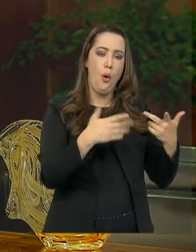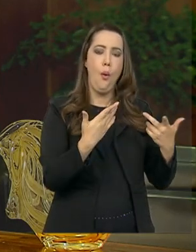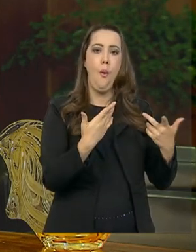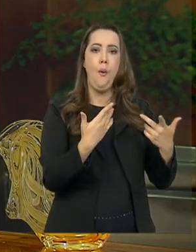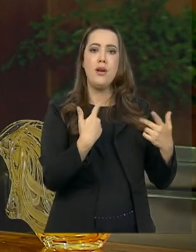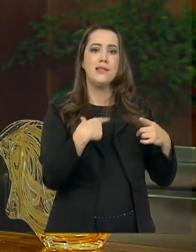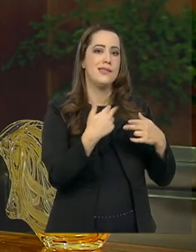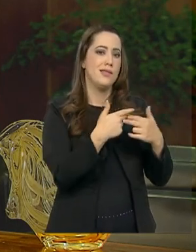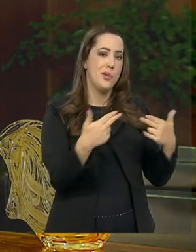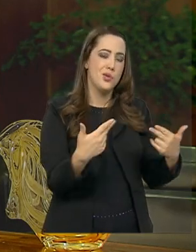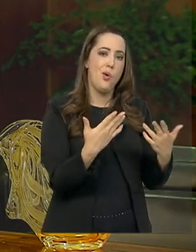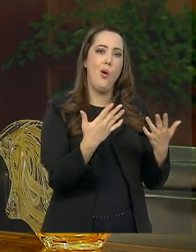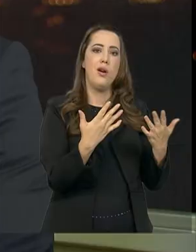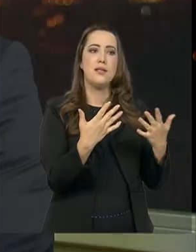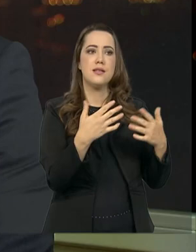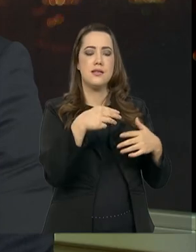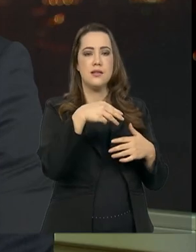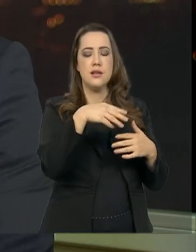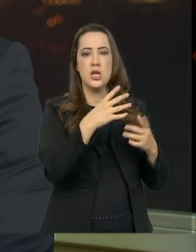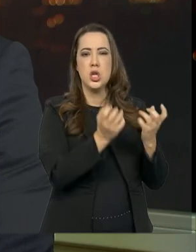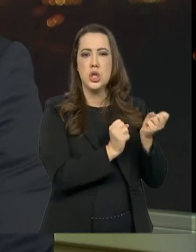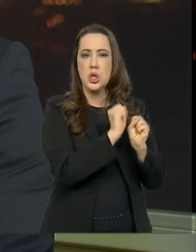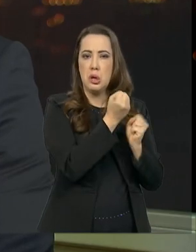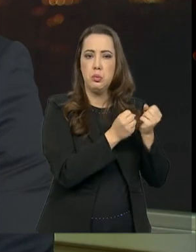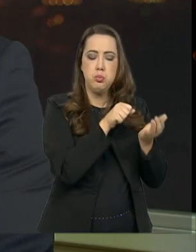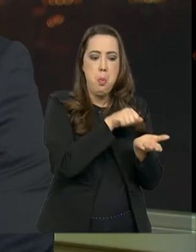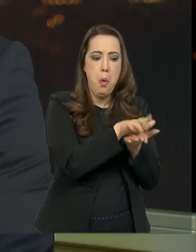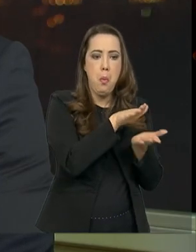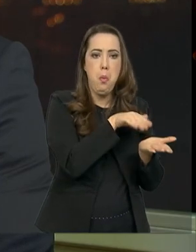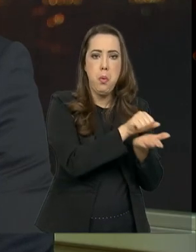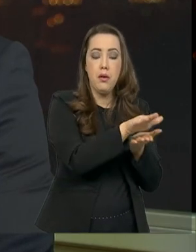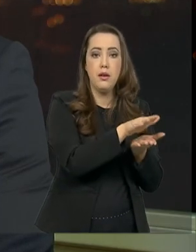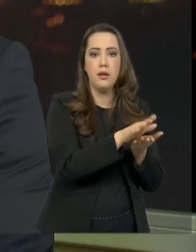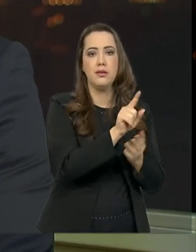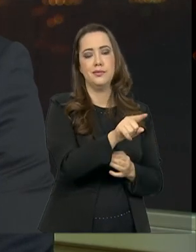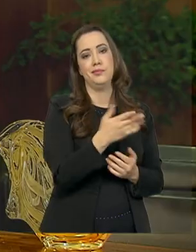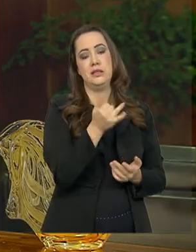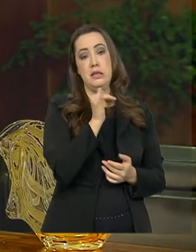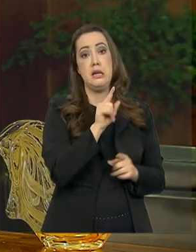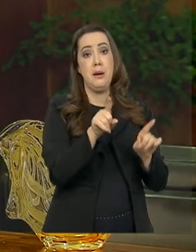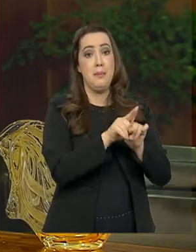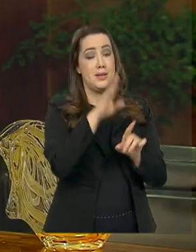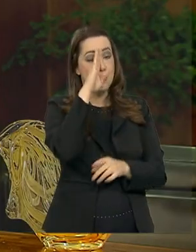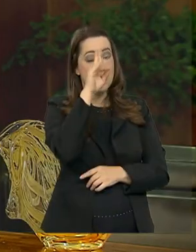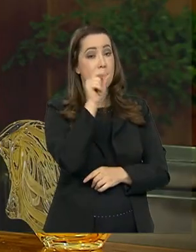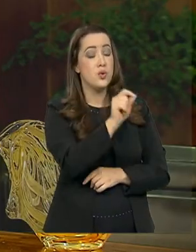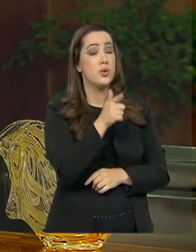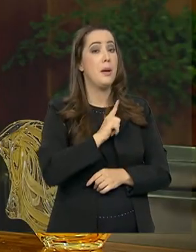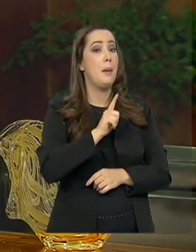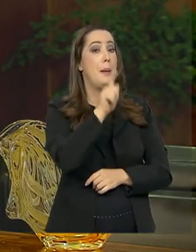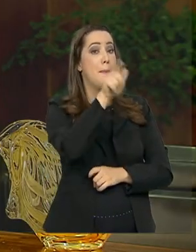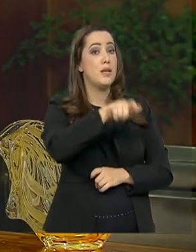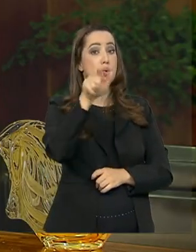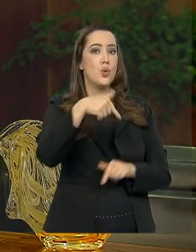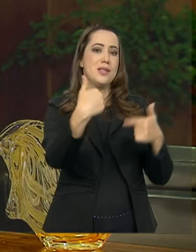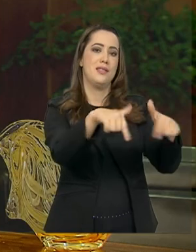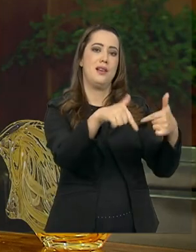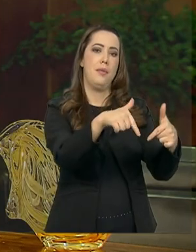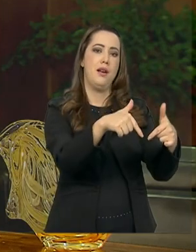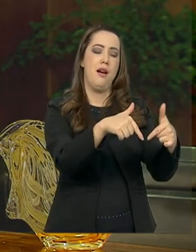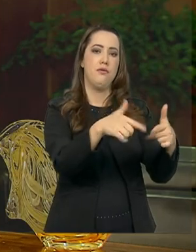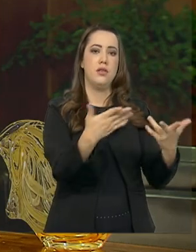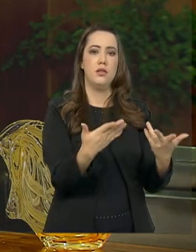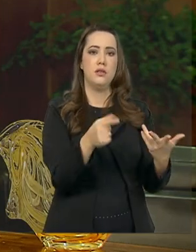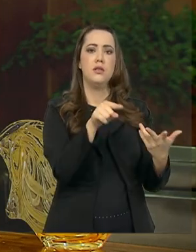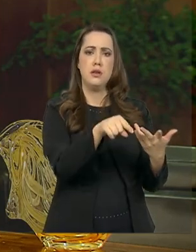que a gente não pode abrir mão, que são as pessoas, os seres humanos. As pessoas não são peças, elas têm a sua importância, nós temos que valorizá-las,